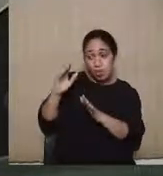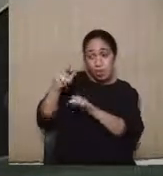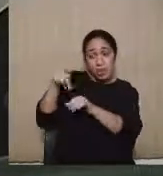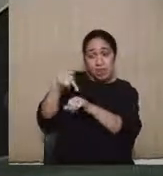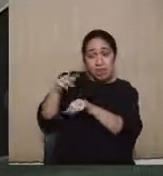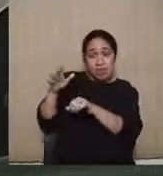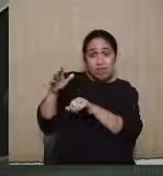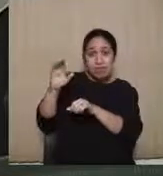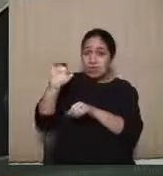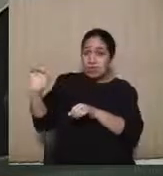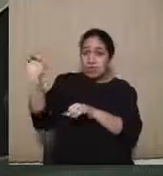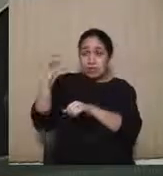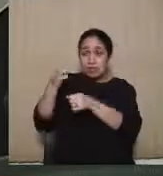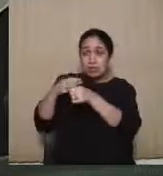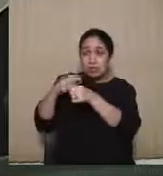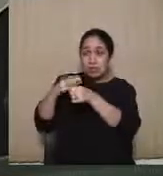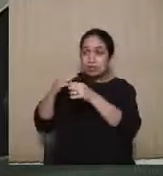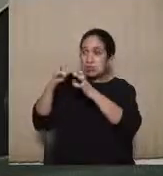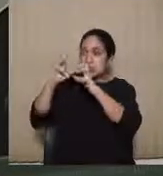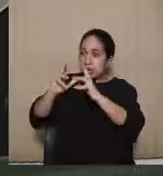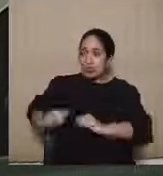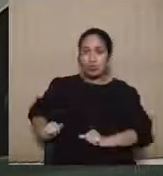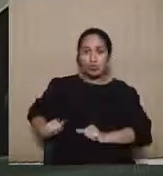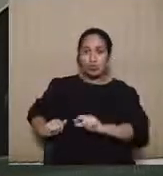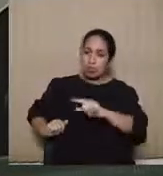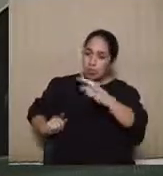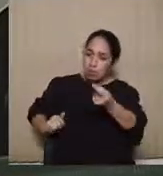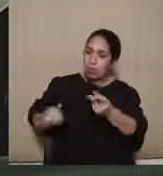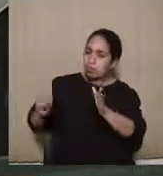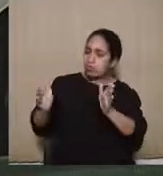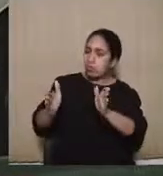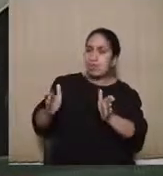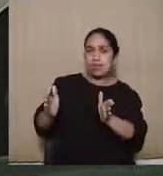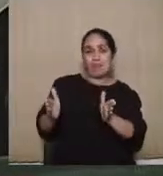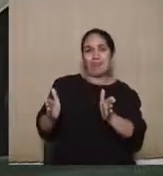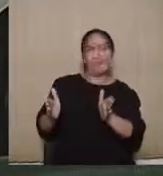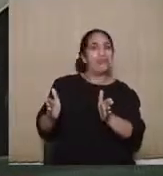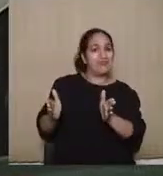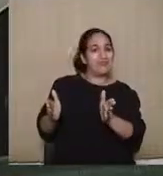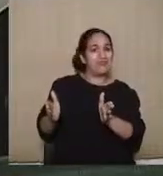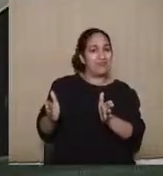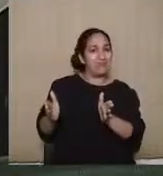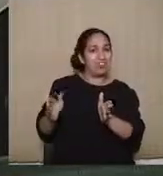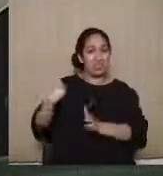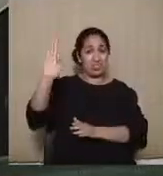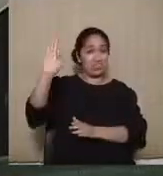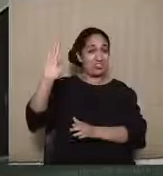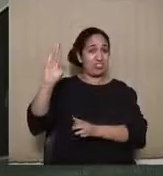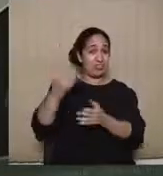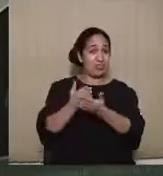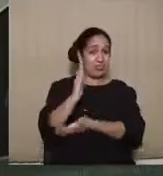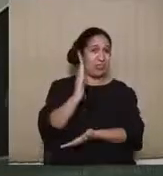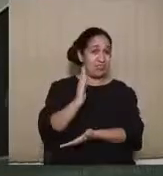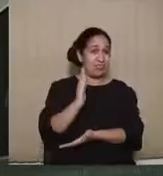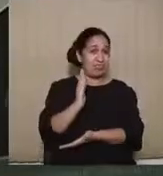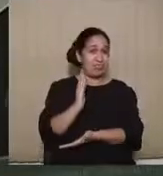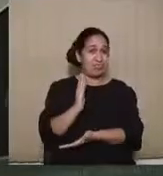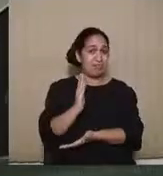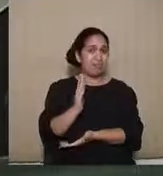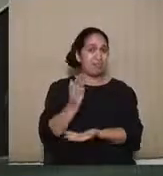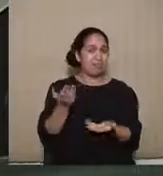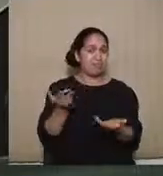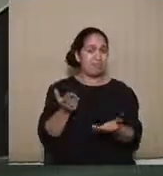município em condições para o próximo período, para o próximo exercício do mandato. Para o